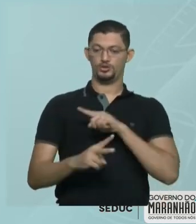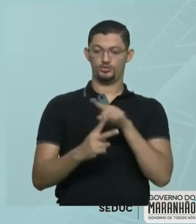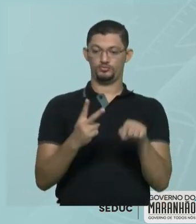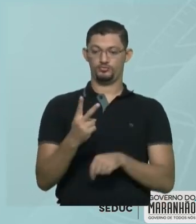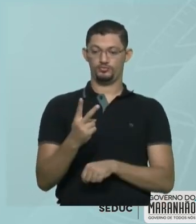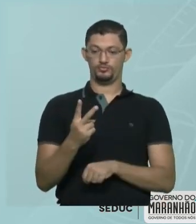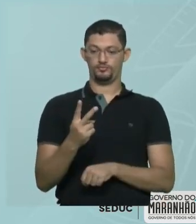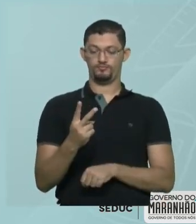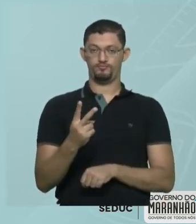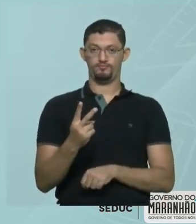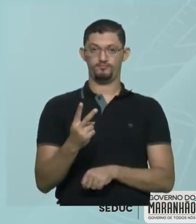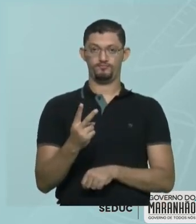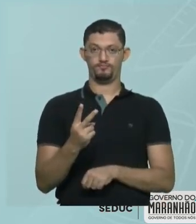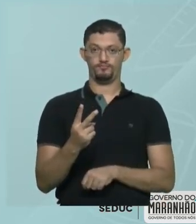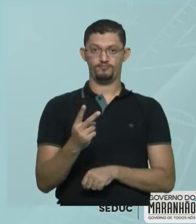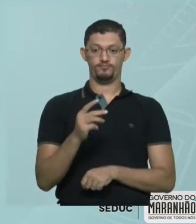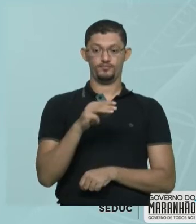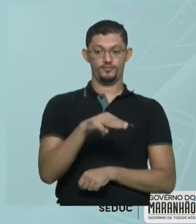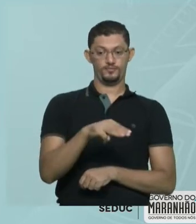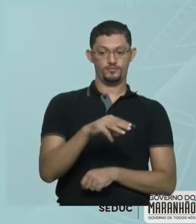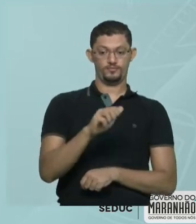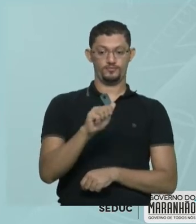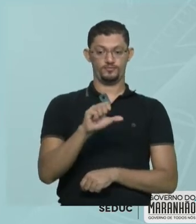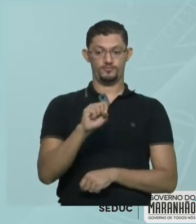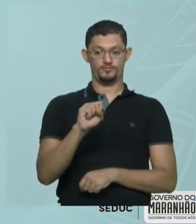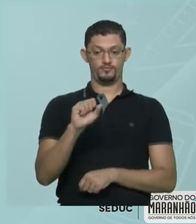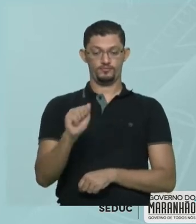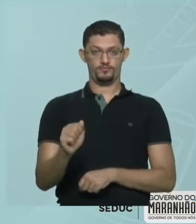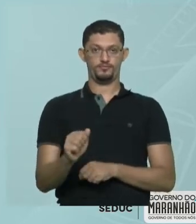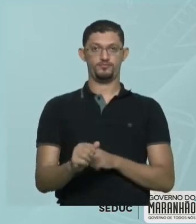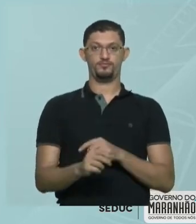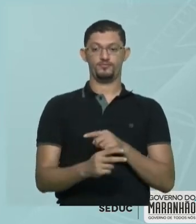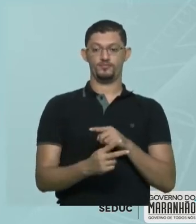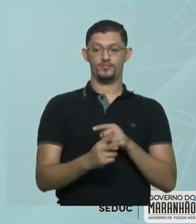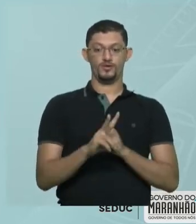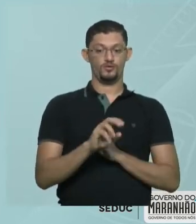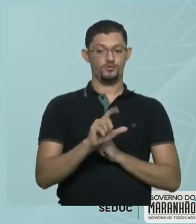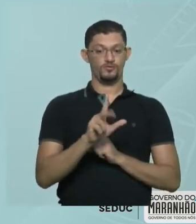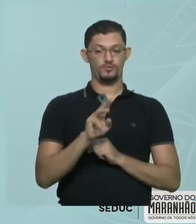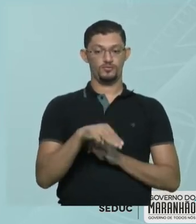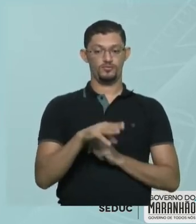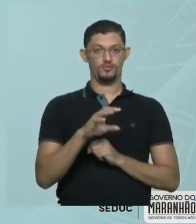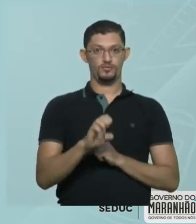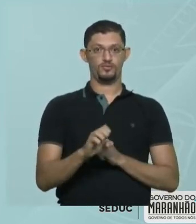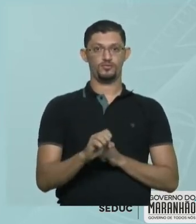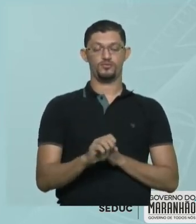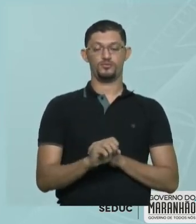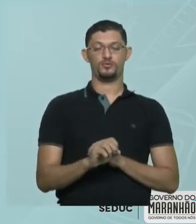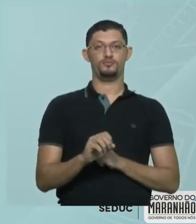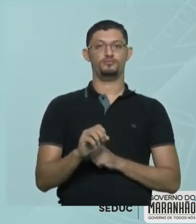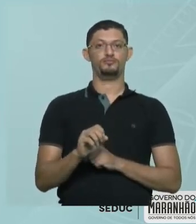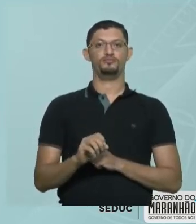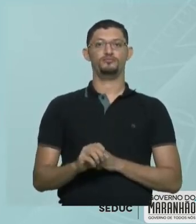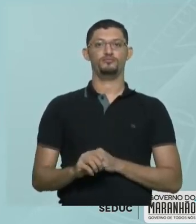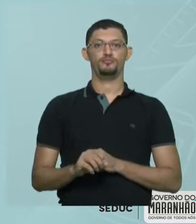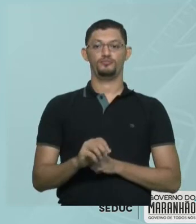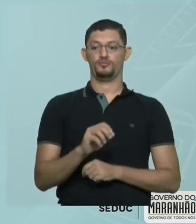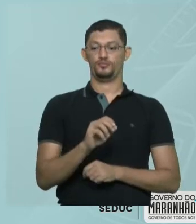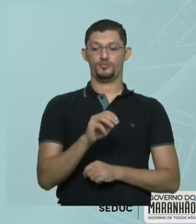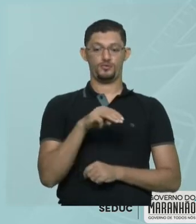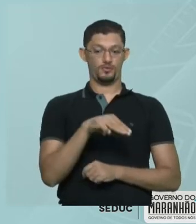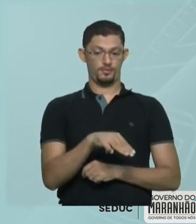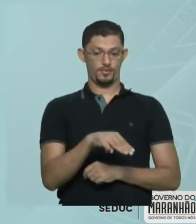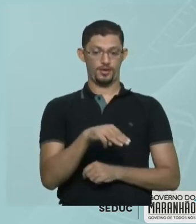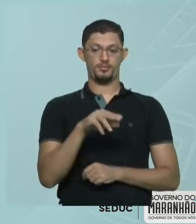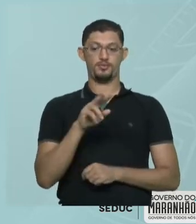massa do soluto e tem o volume da solução. Com esses dados, massa do soluto